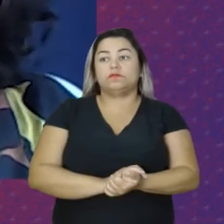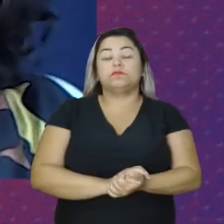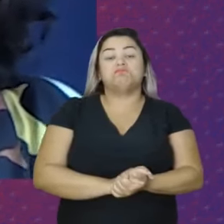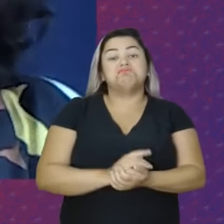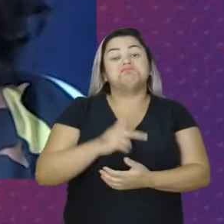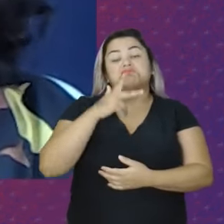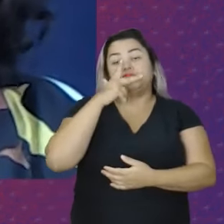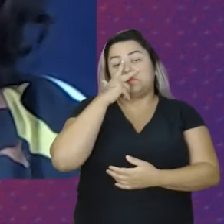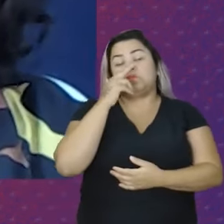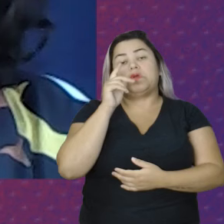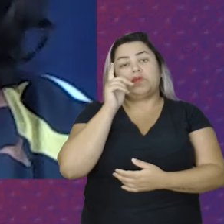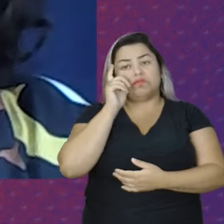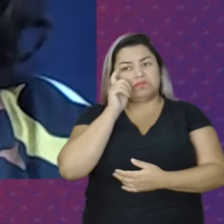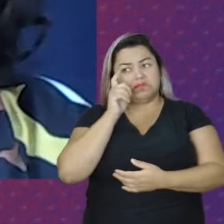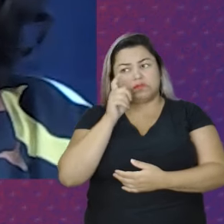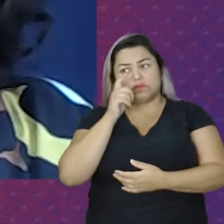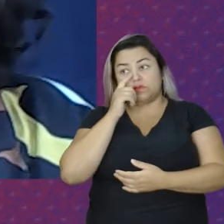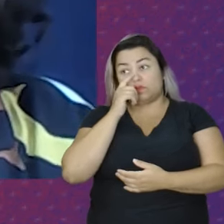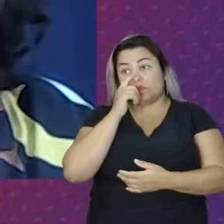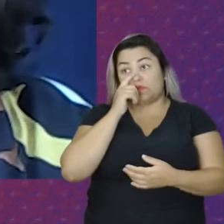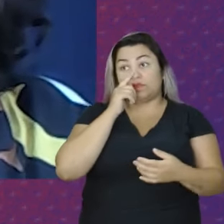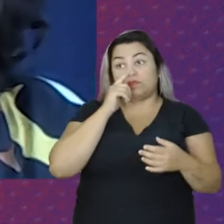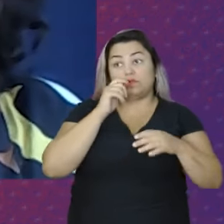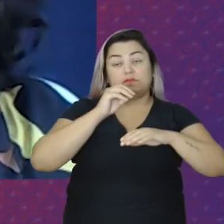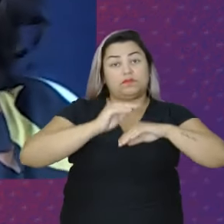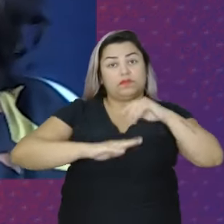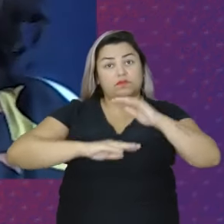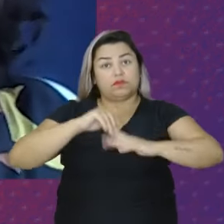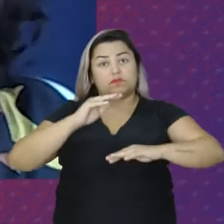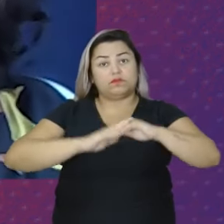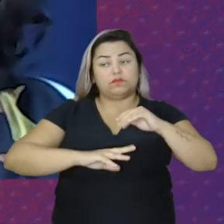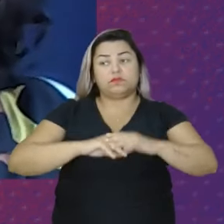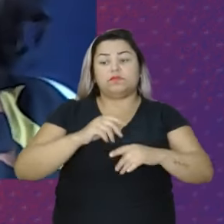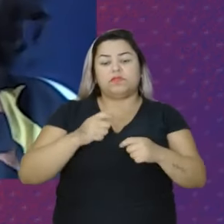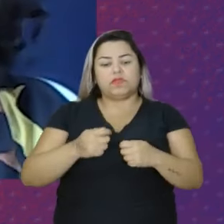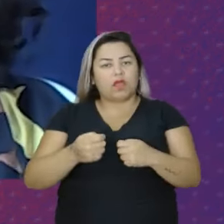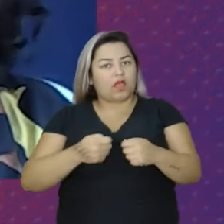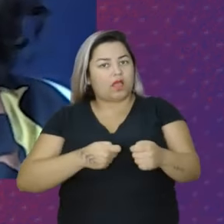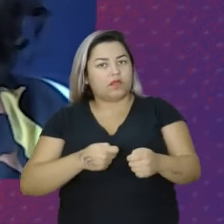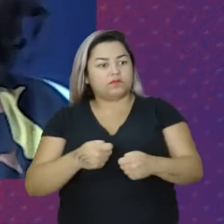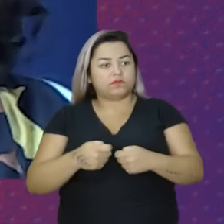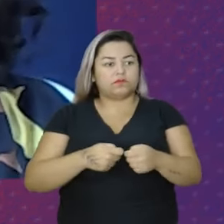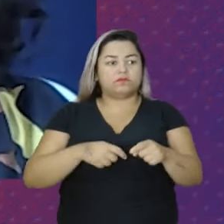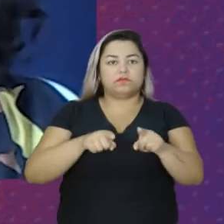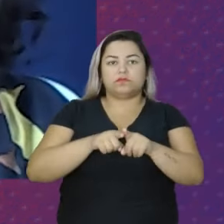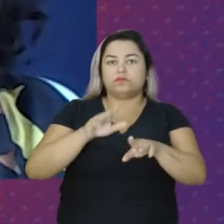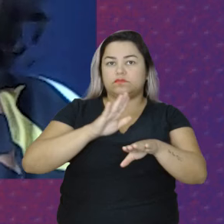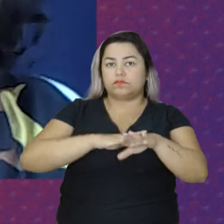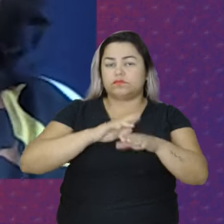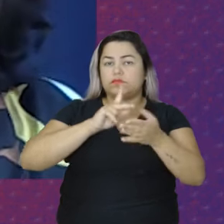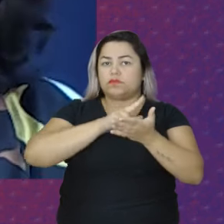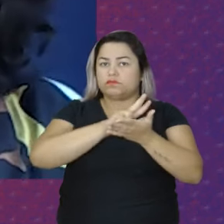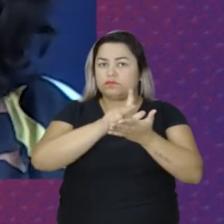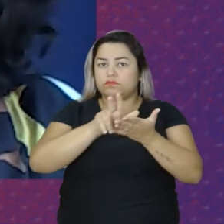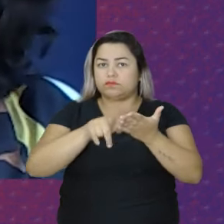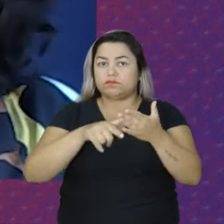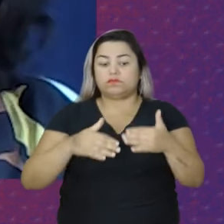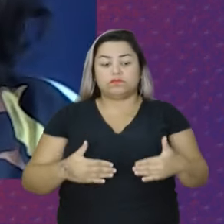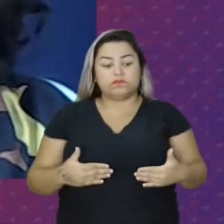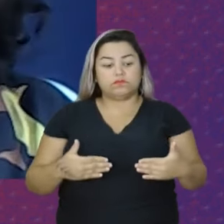bem interessante É que essas ações Elas estão articuladas Com os mais diversos ministérios